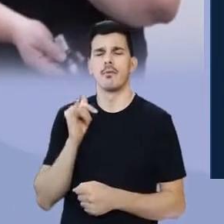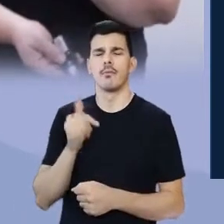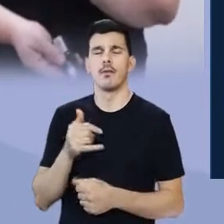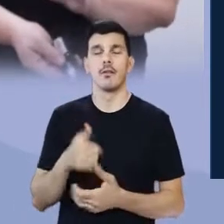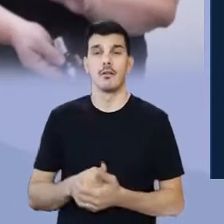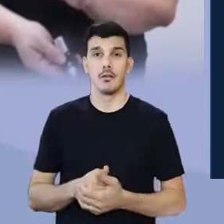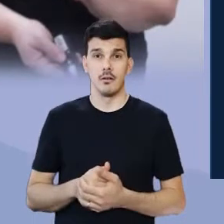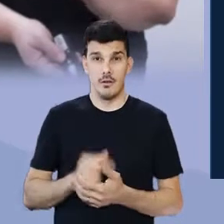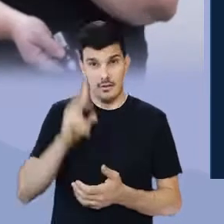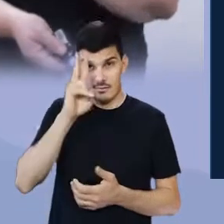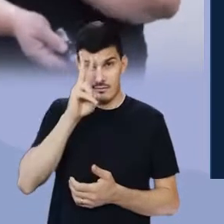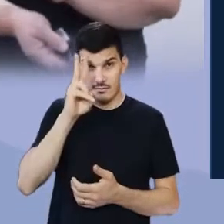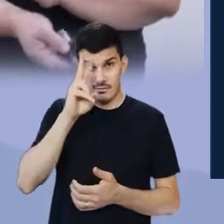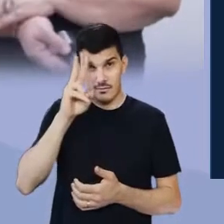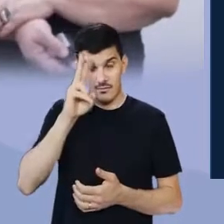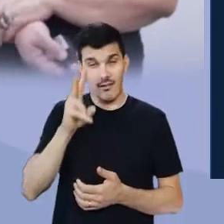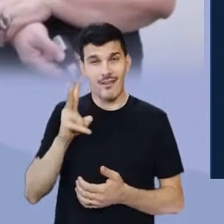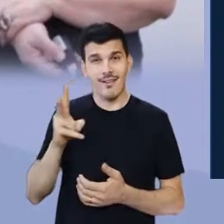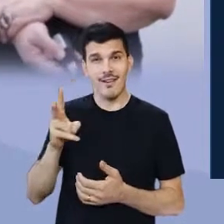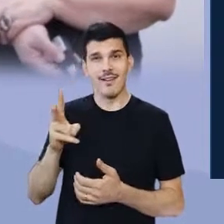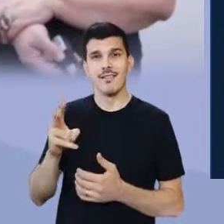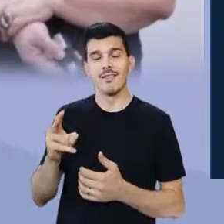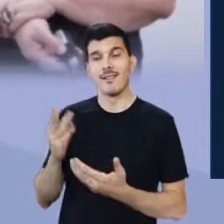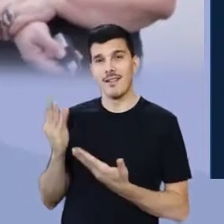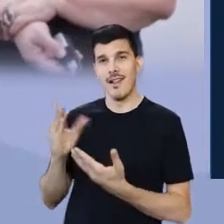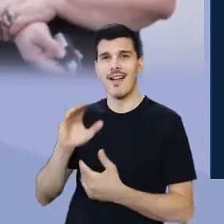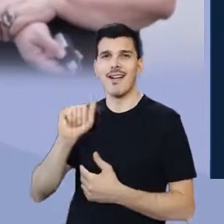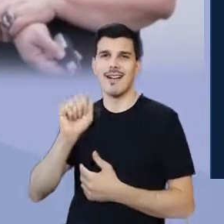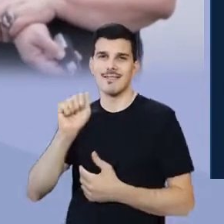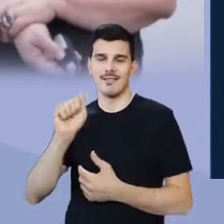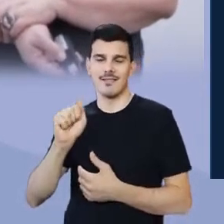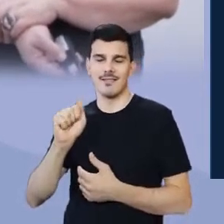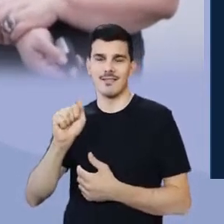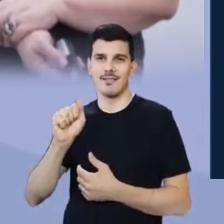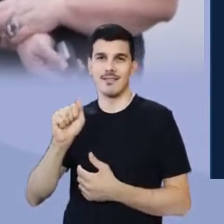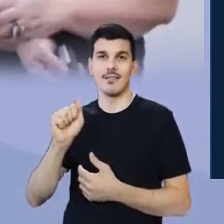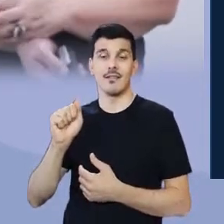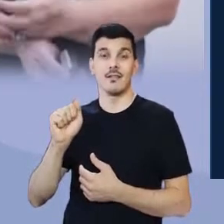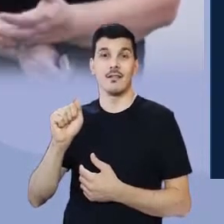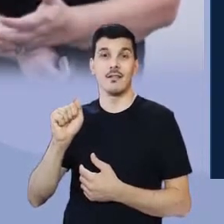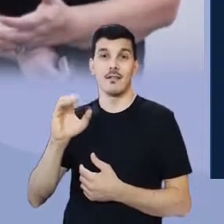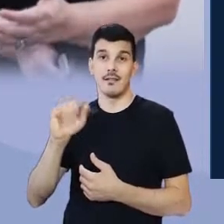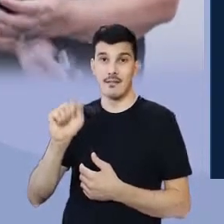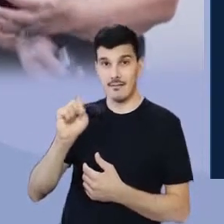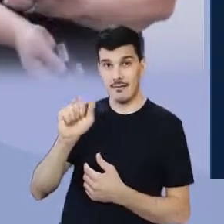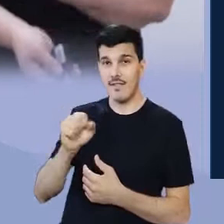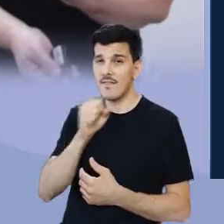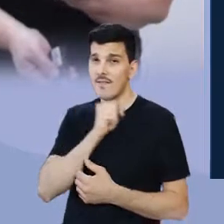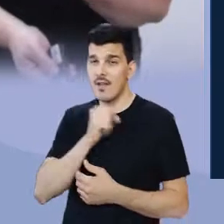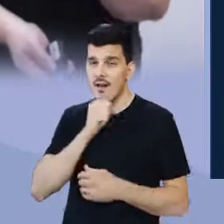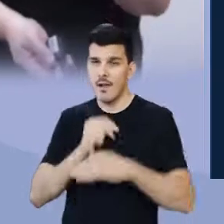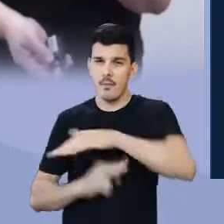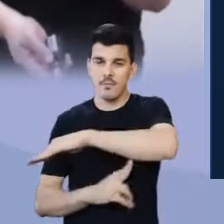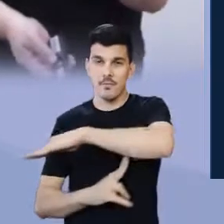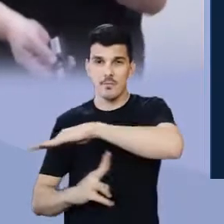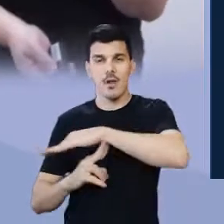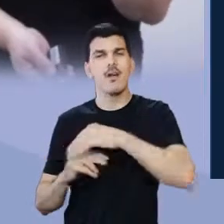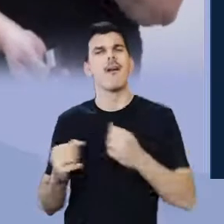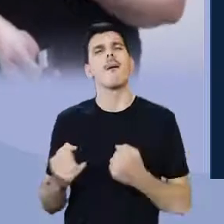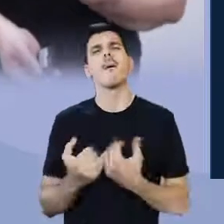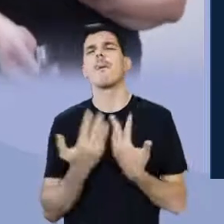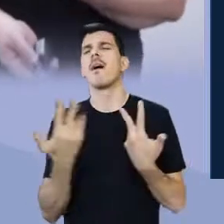histórias da casa velha da ponte. Imagine quantas